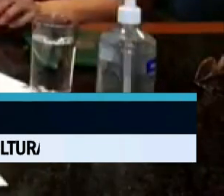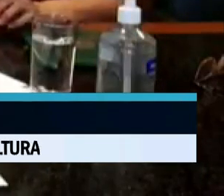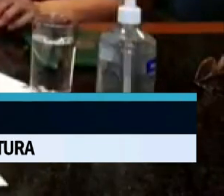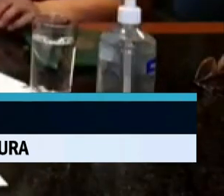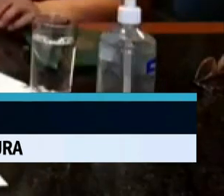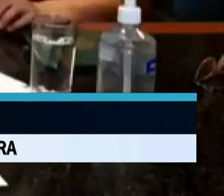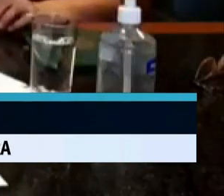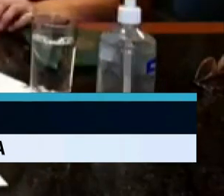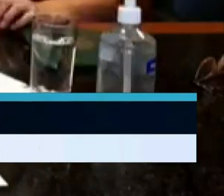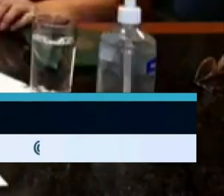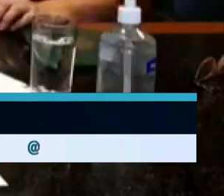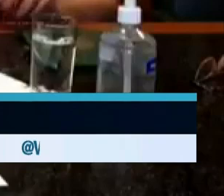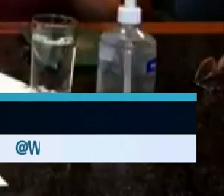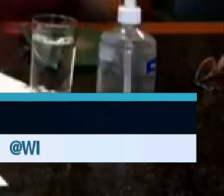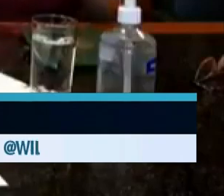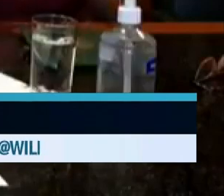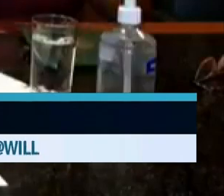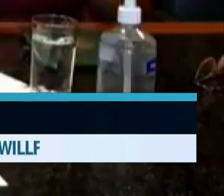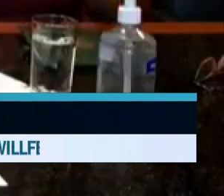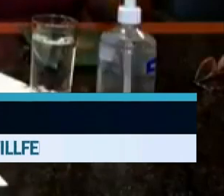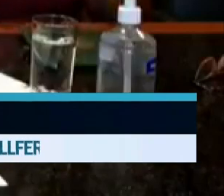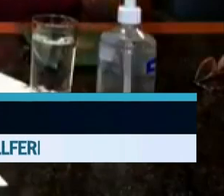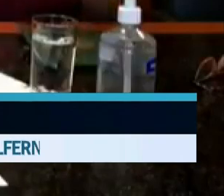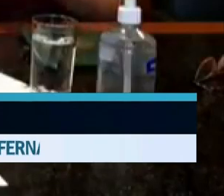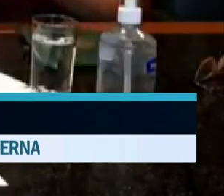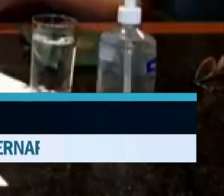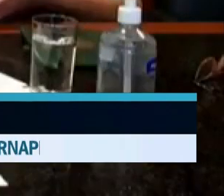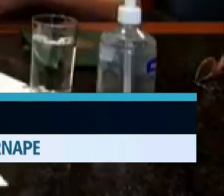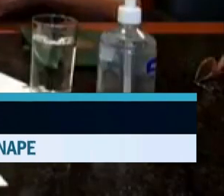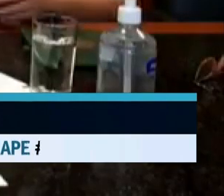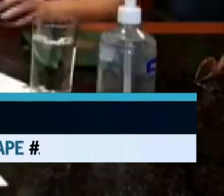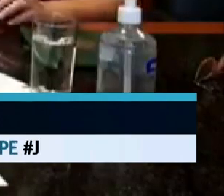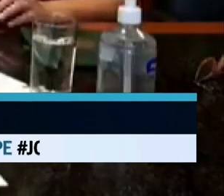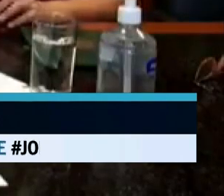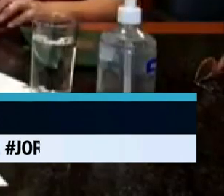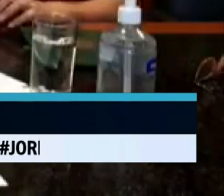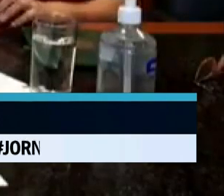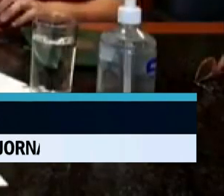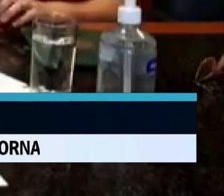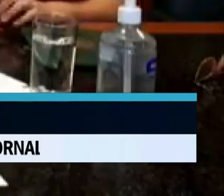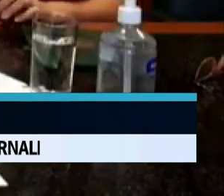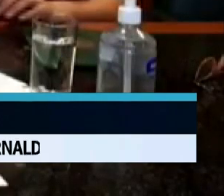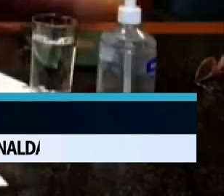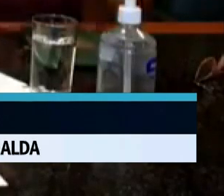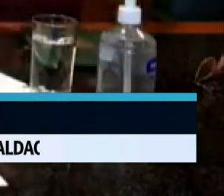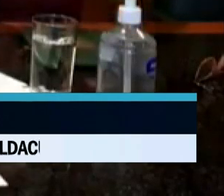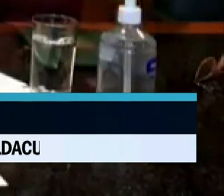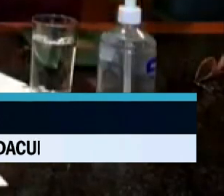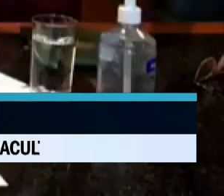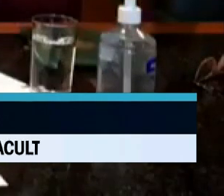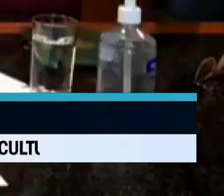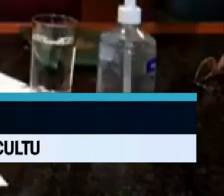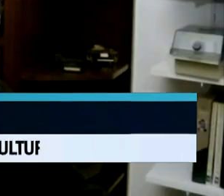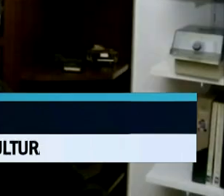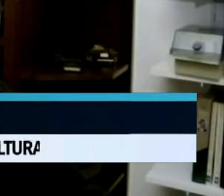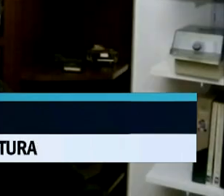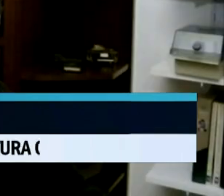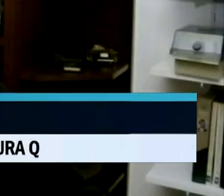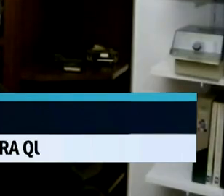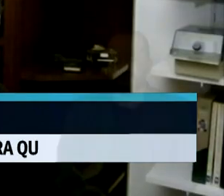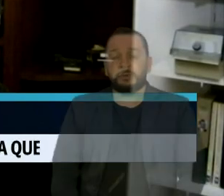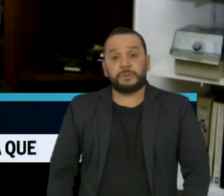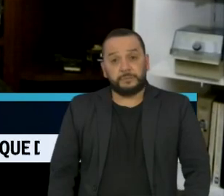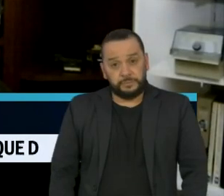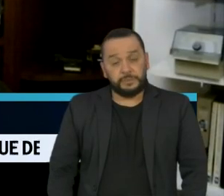Pelo que tudo indica, vai dar certo E 100 milhões de unidades chegarão para nós Não é daquele outro país não, tá ok, pessoal? É uma